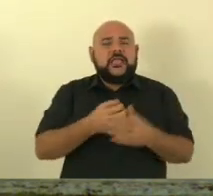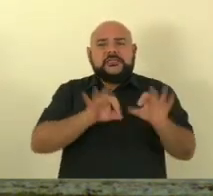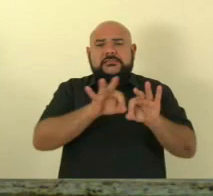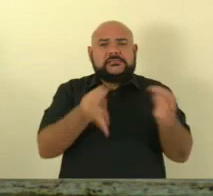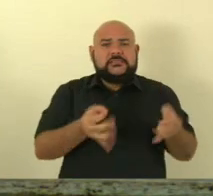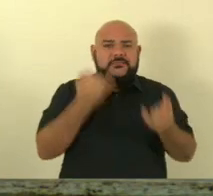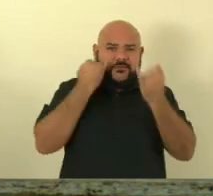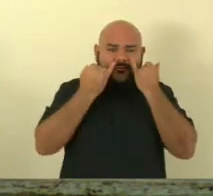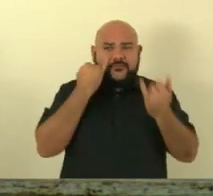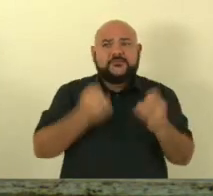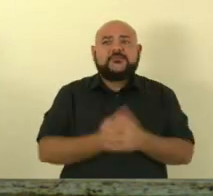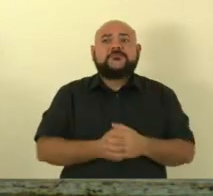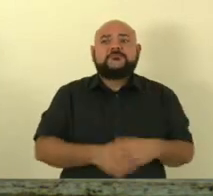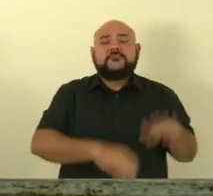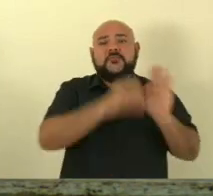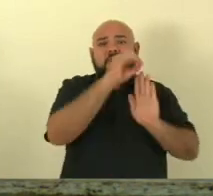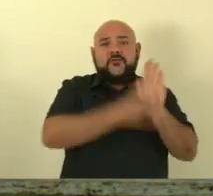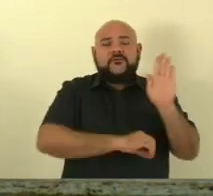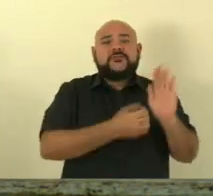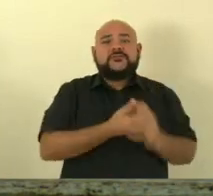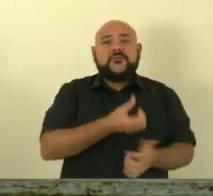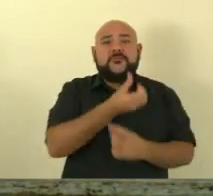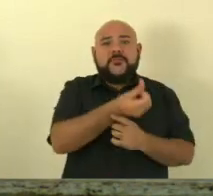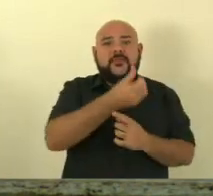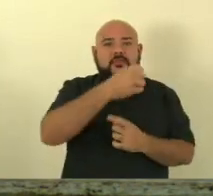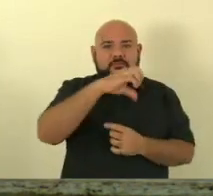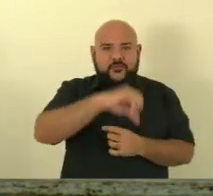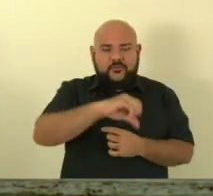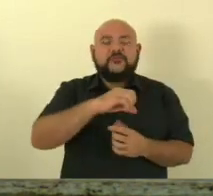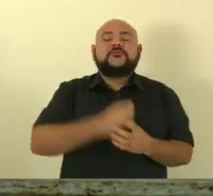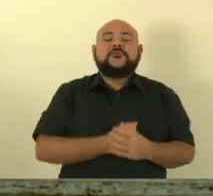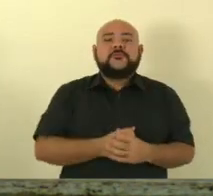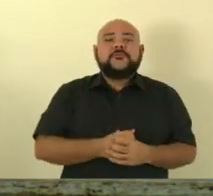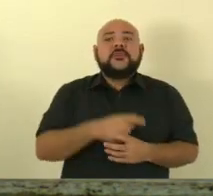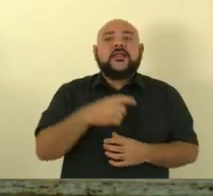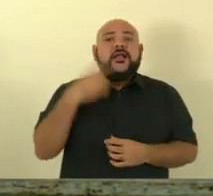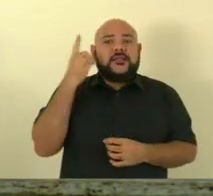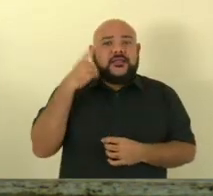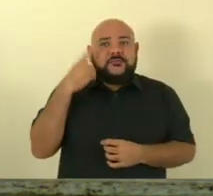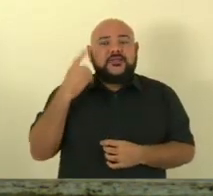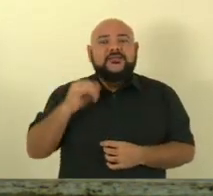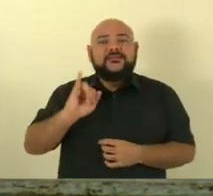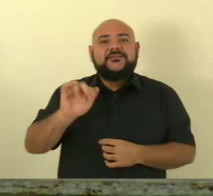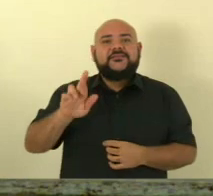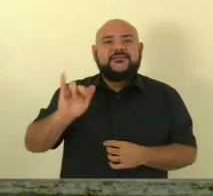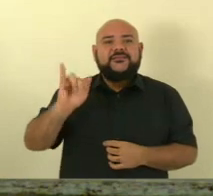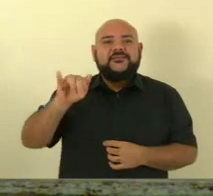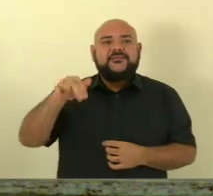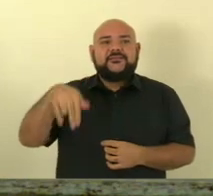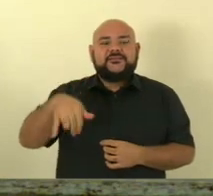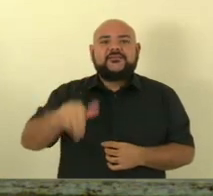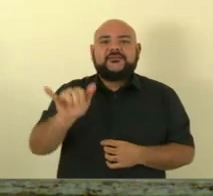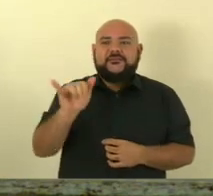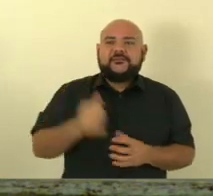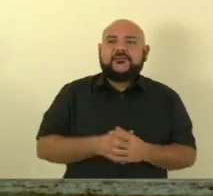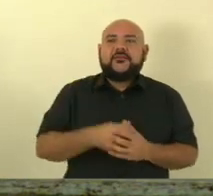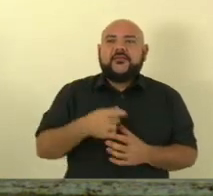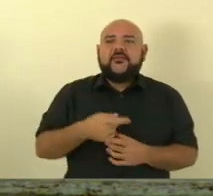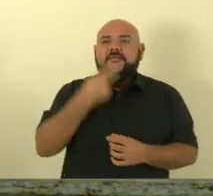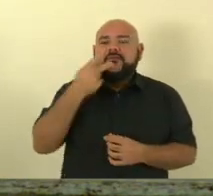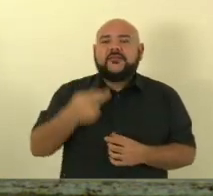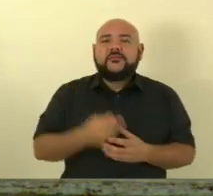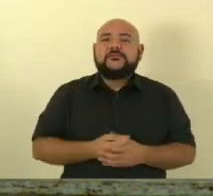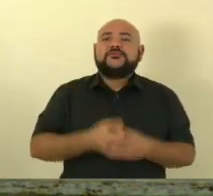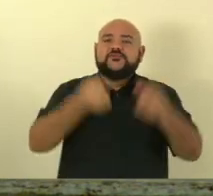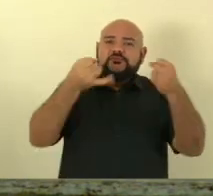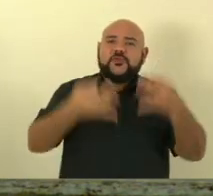Ofício 69-2023 e 357-2023 da deputada Irine Lopes, justificando sua ausência na sessão ordinária realizada